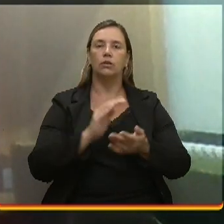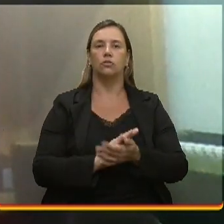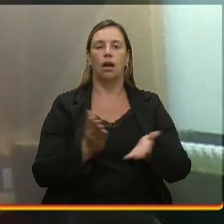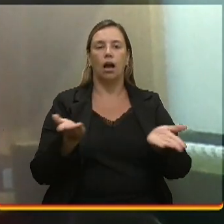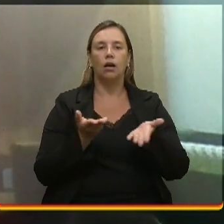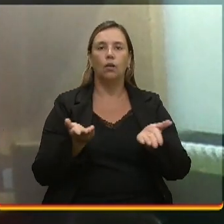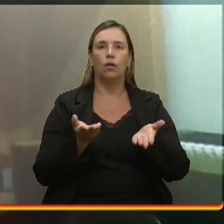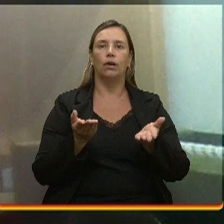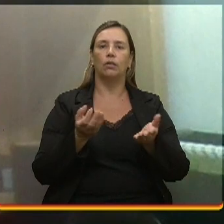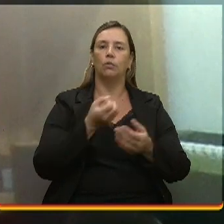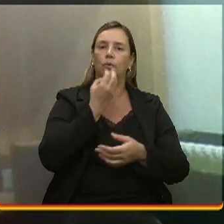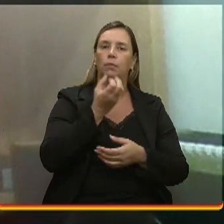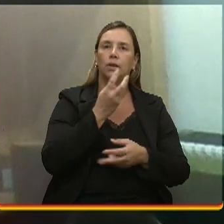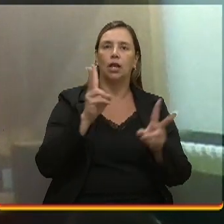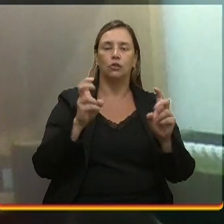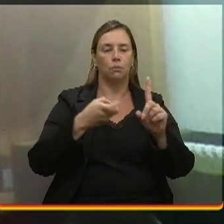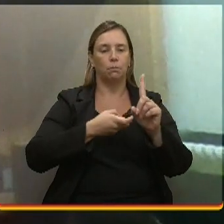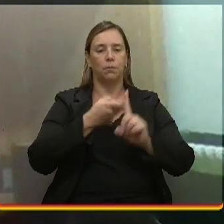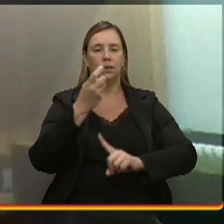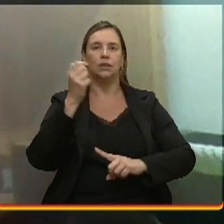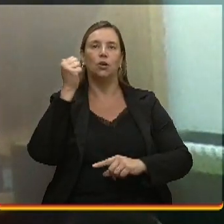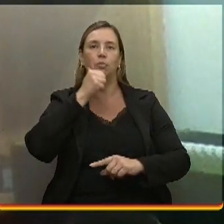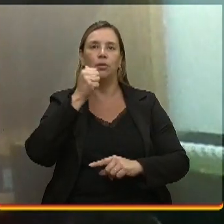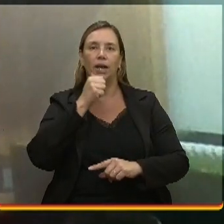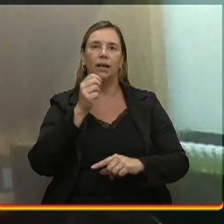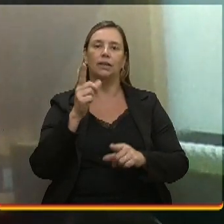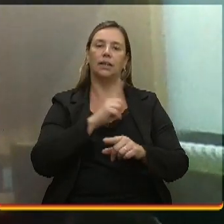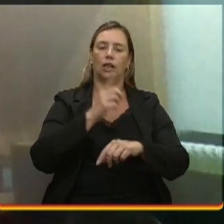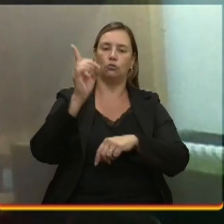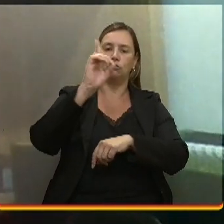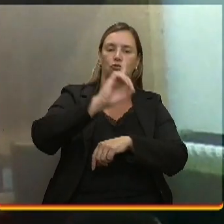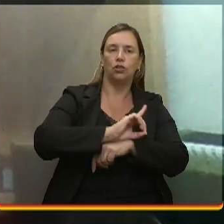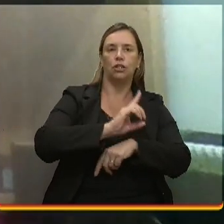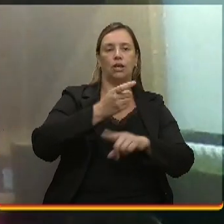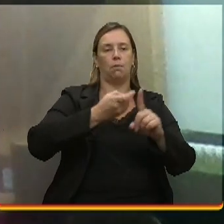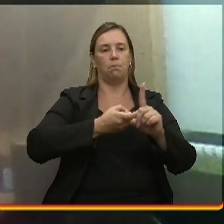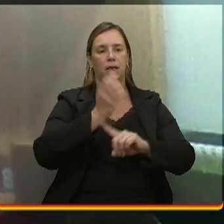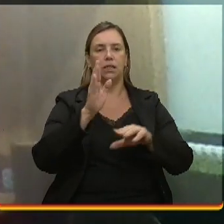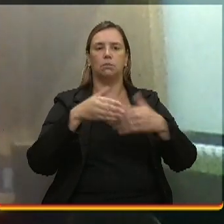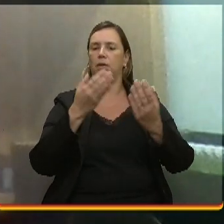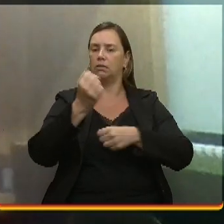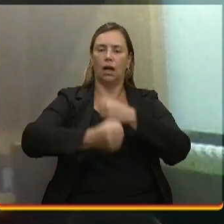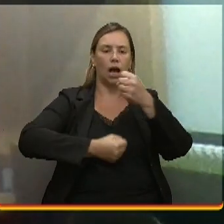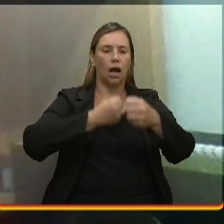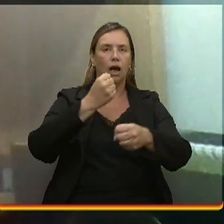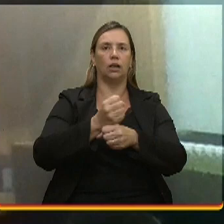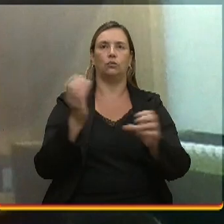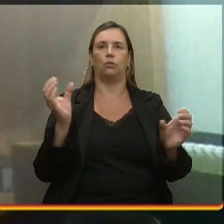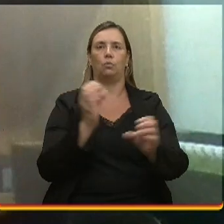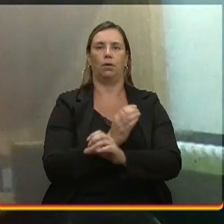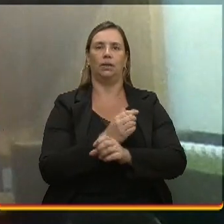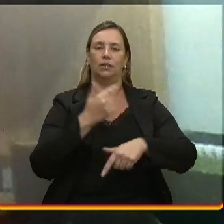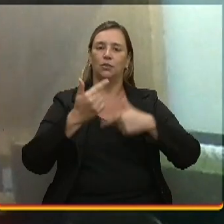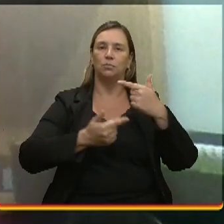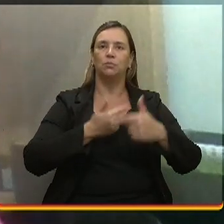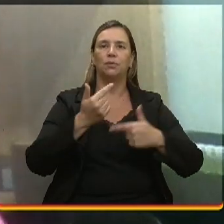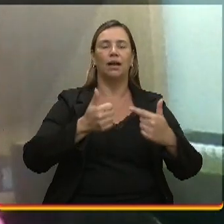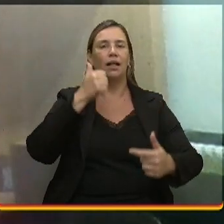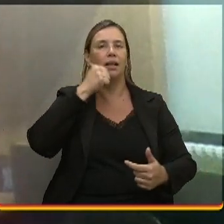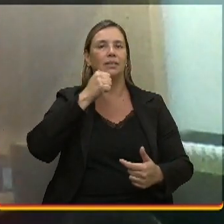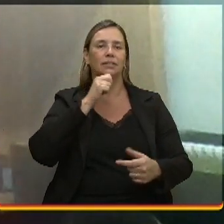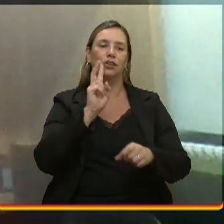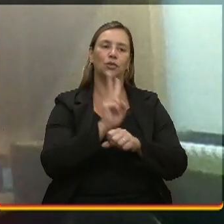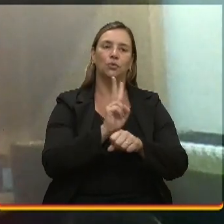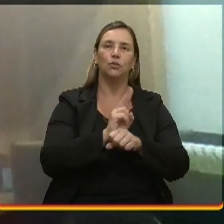agora no Mês das Mulheres, não só no mês, porque é o dia mesmo, mas é o ano. A necessidade da gente trabalhar as mulheres que cuidam de tudo à nossa